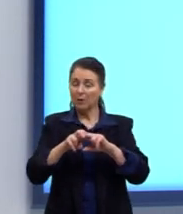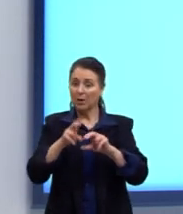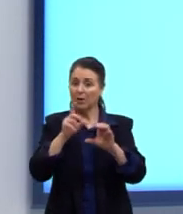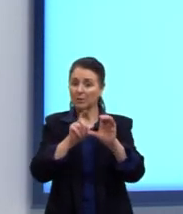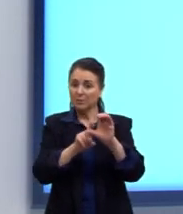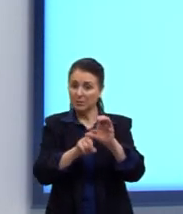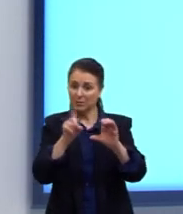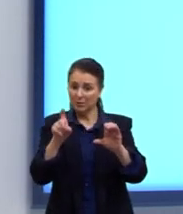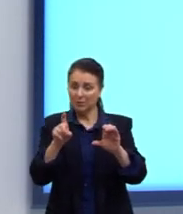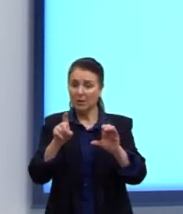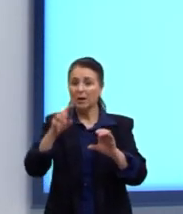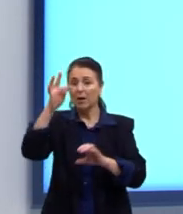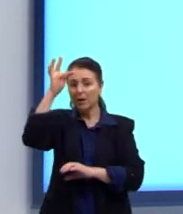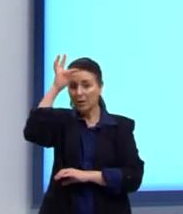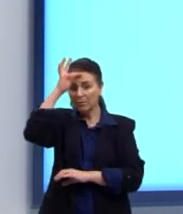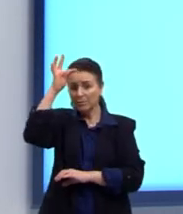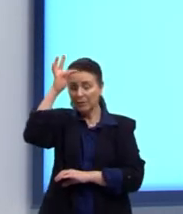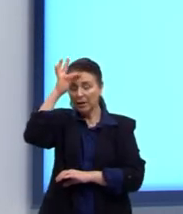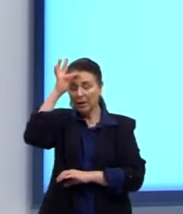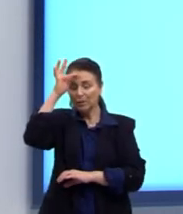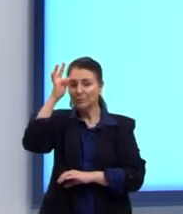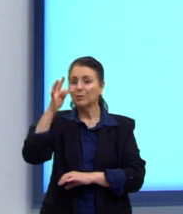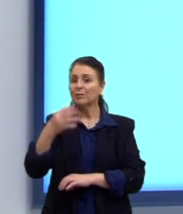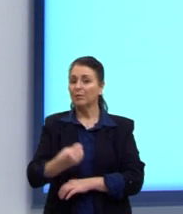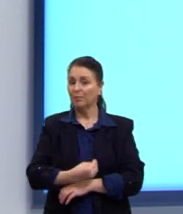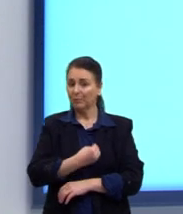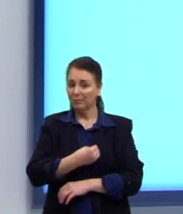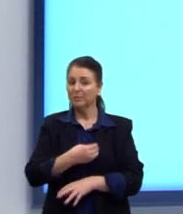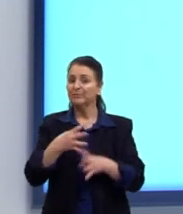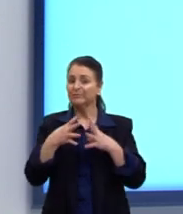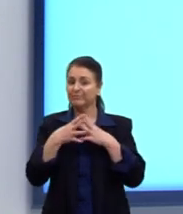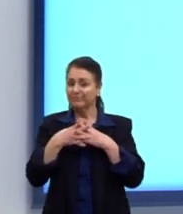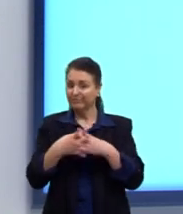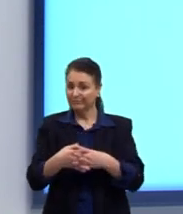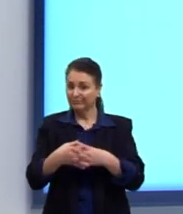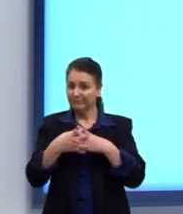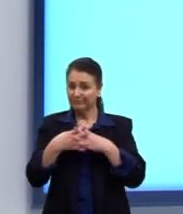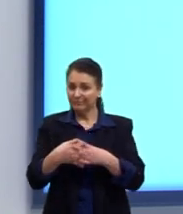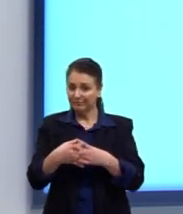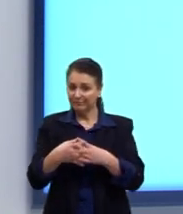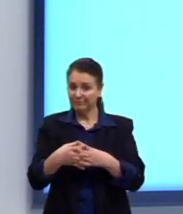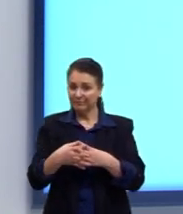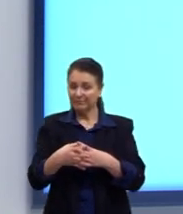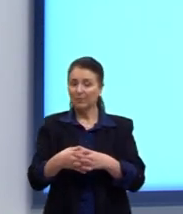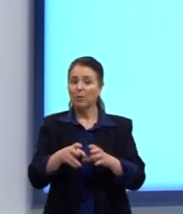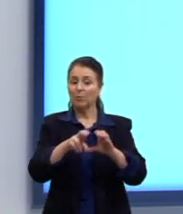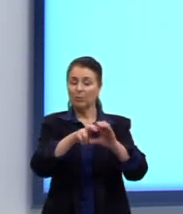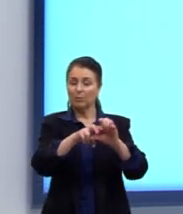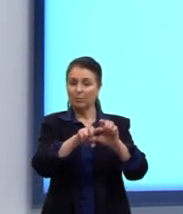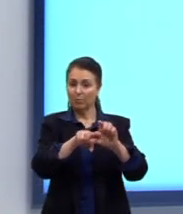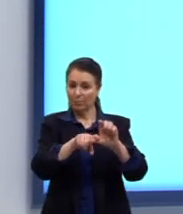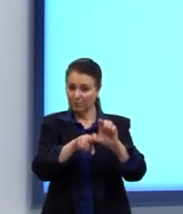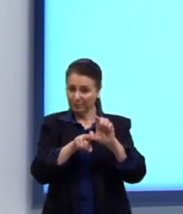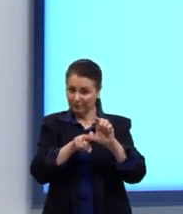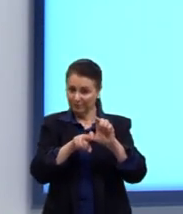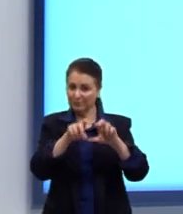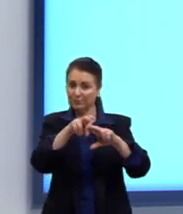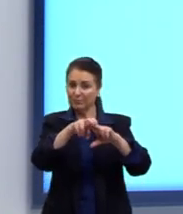tia está em uma situação muito complicada. Ou, graças às dívidas, minha tia está